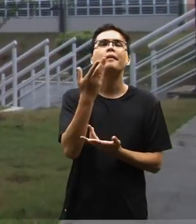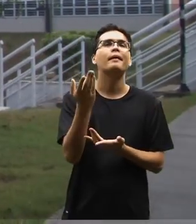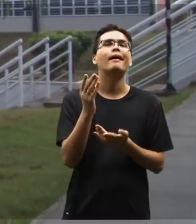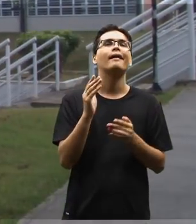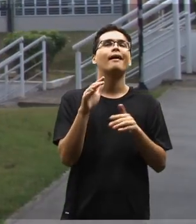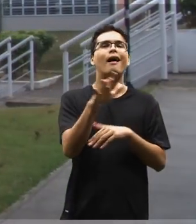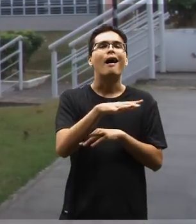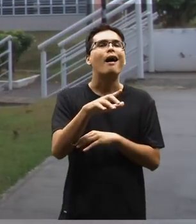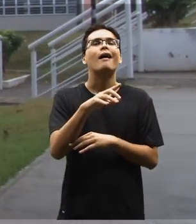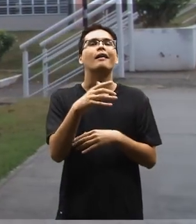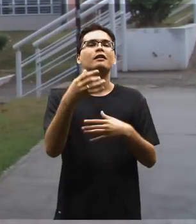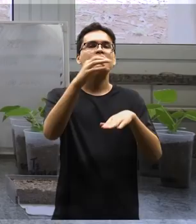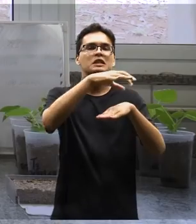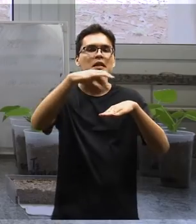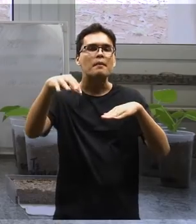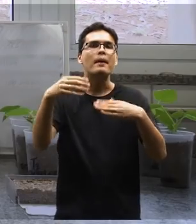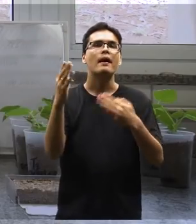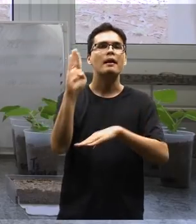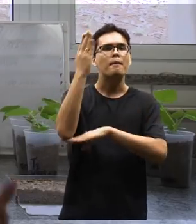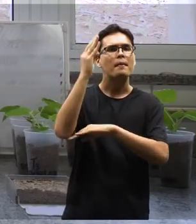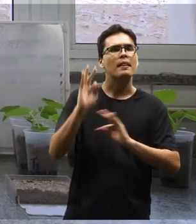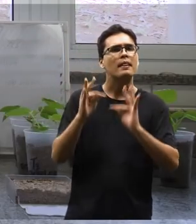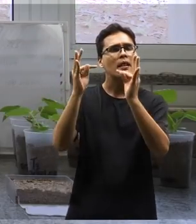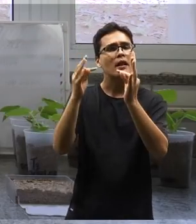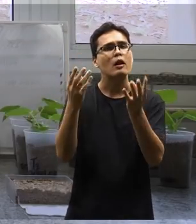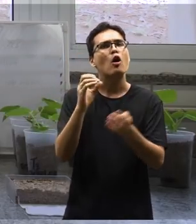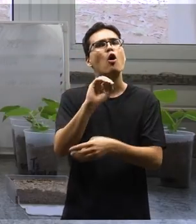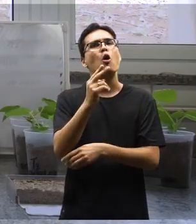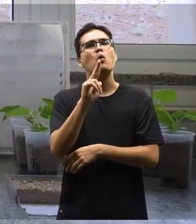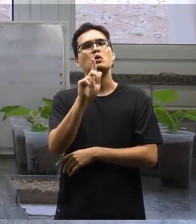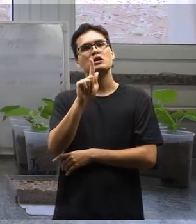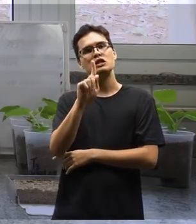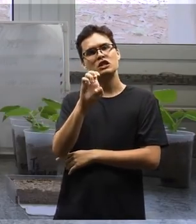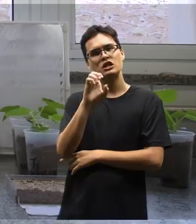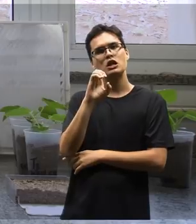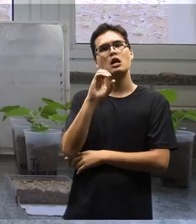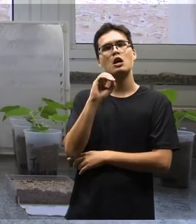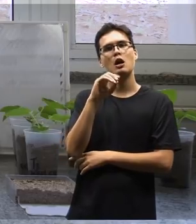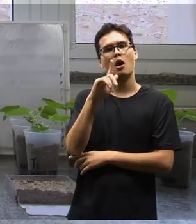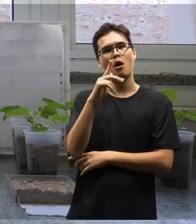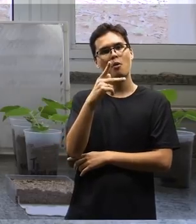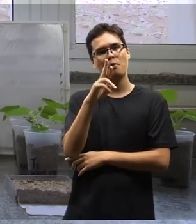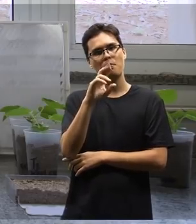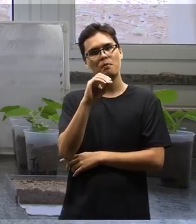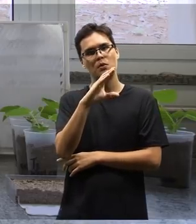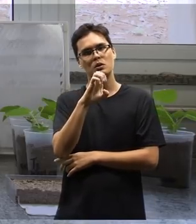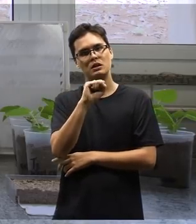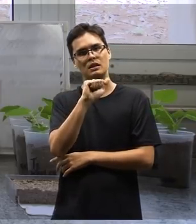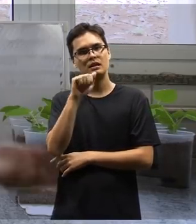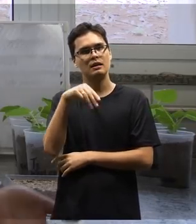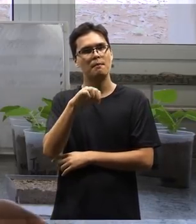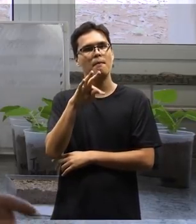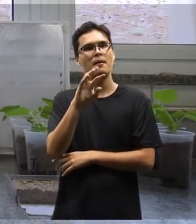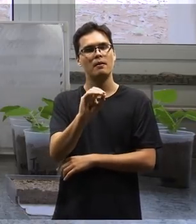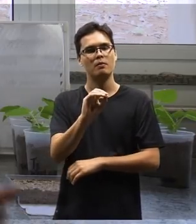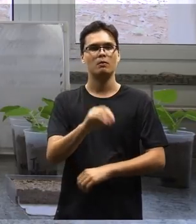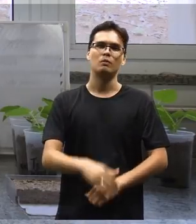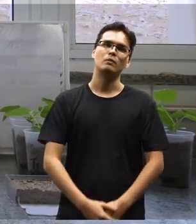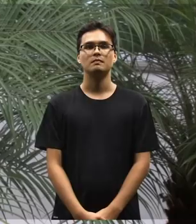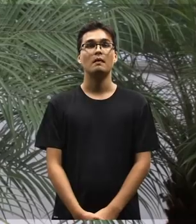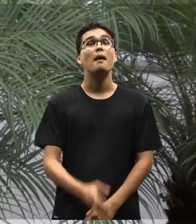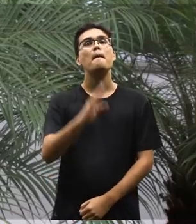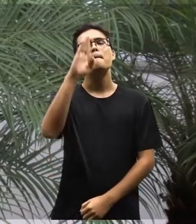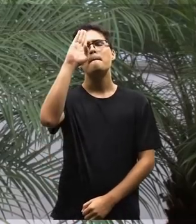escolher uma área de pesquisa. Então, a gente tem várias grandes áreas, como, por exemplo, sementes, tecnologia da madeira, geoprocessamento.